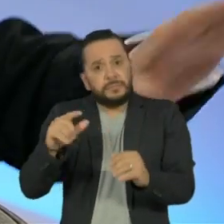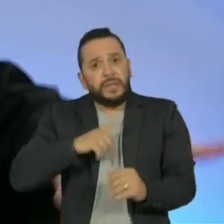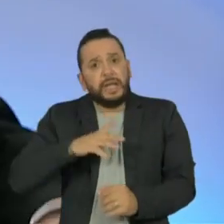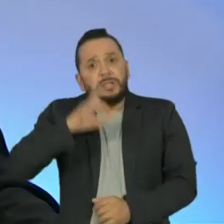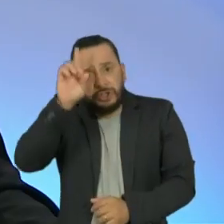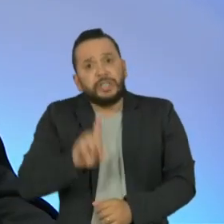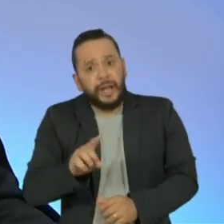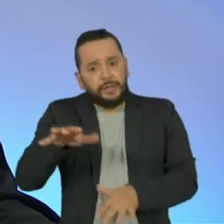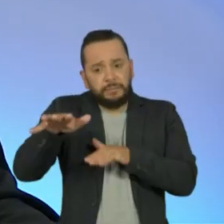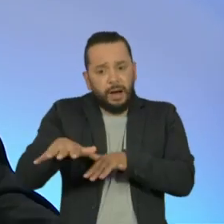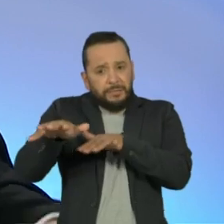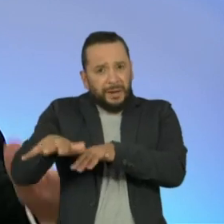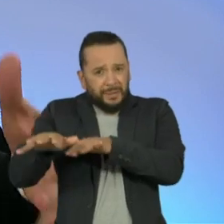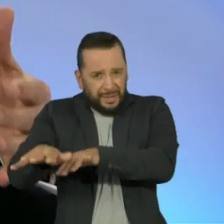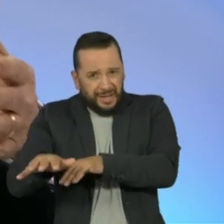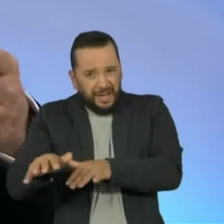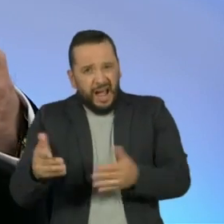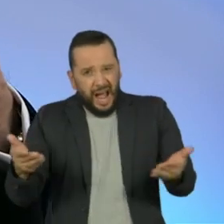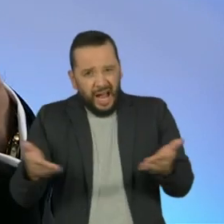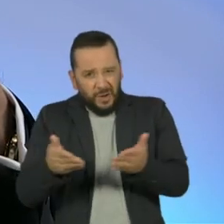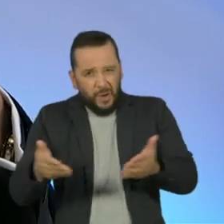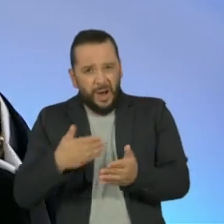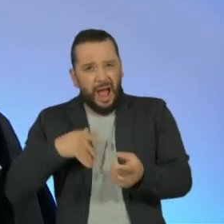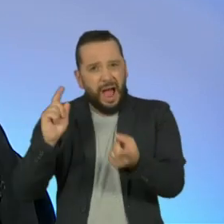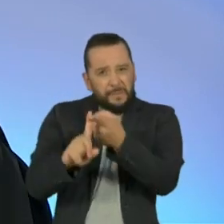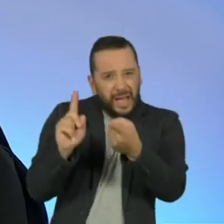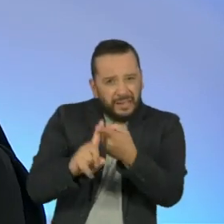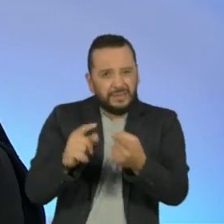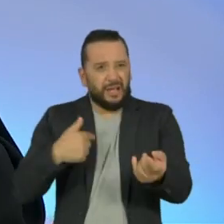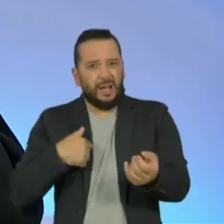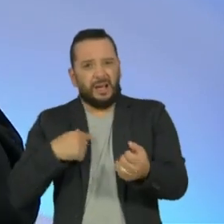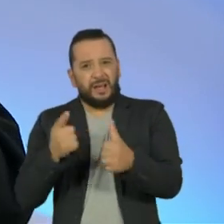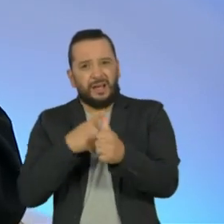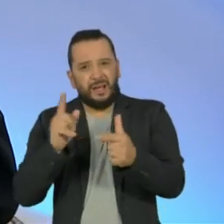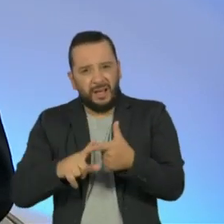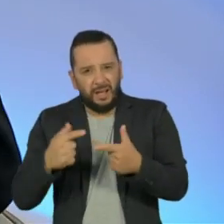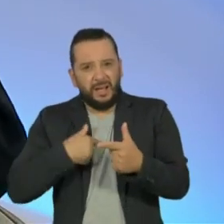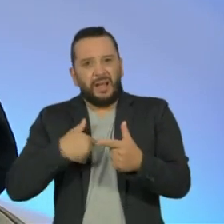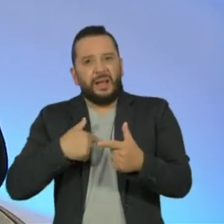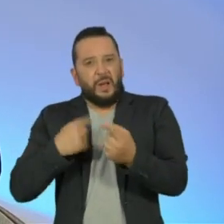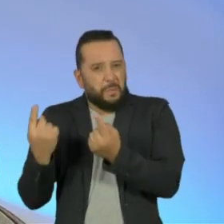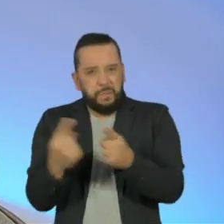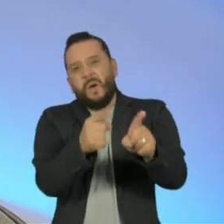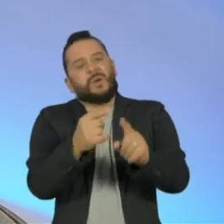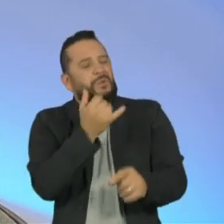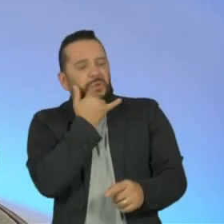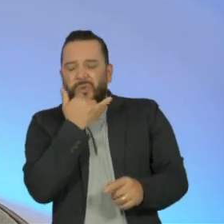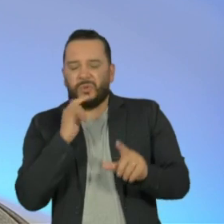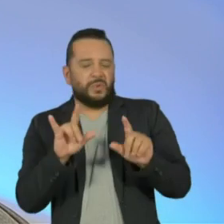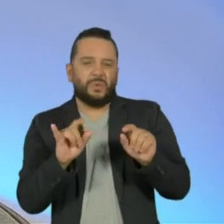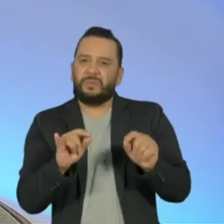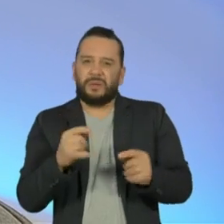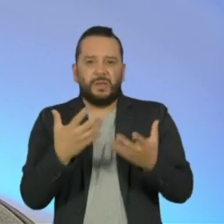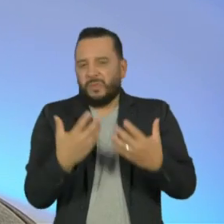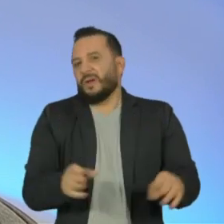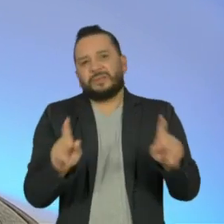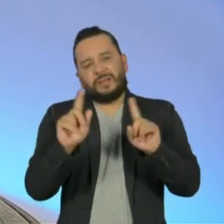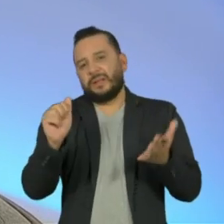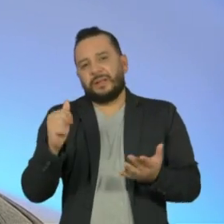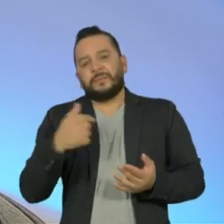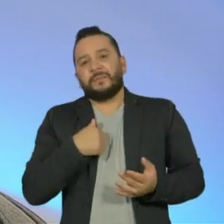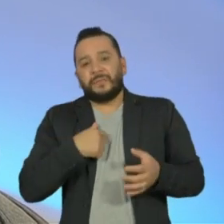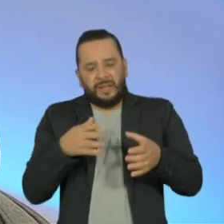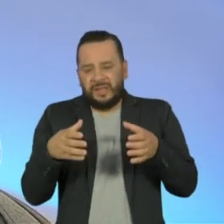de se manifestarem. Portanto, eu acho que esses guetos pré-iluministas violentos, truculentos,